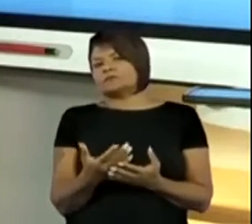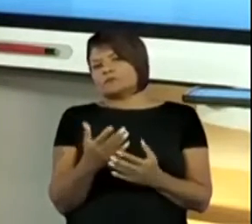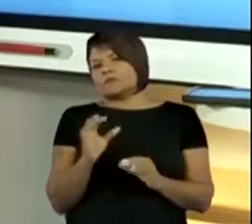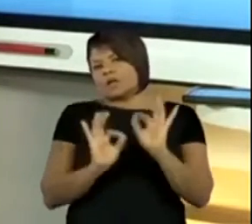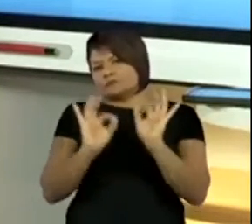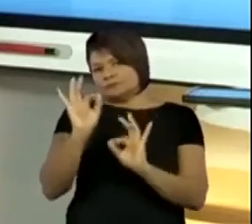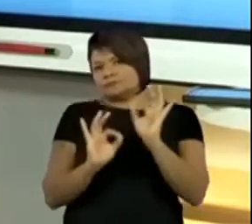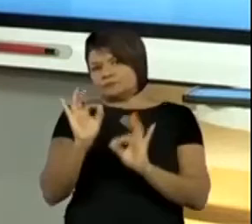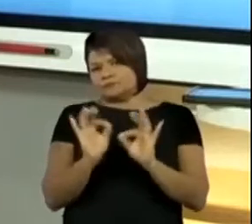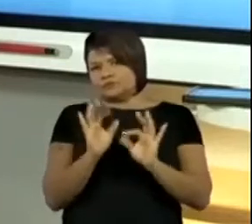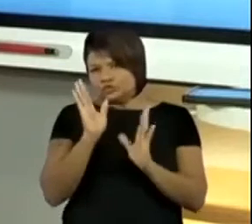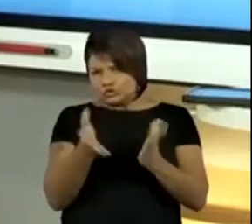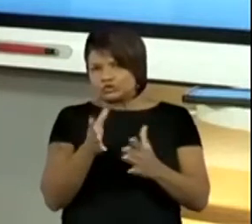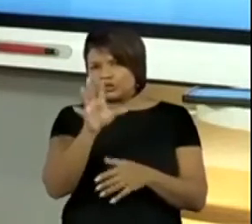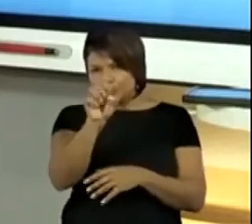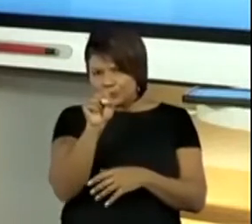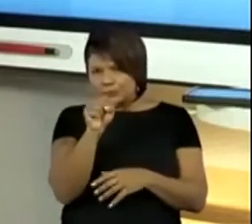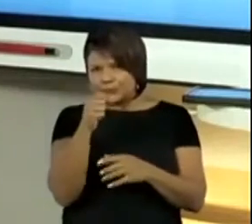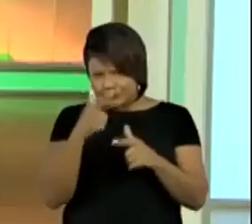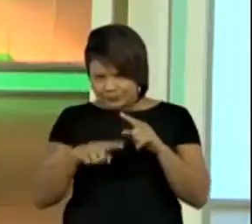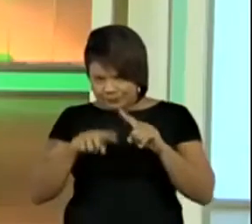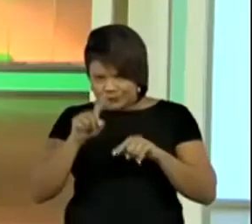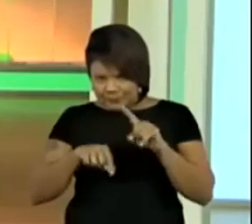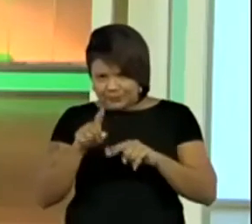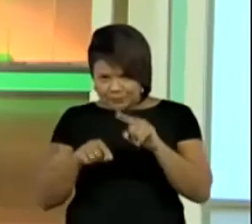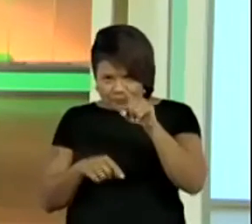aí? Já separou? Então, vamos lá.